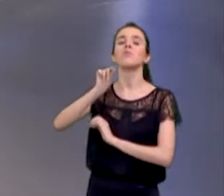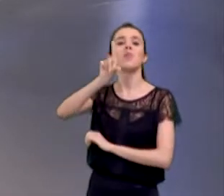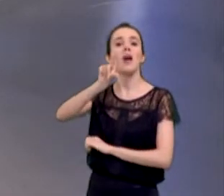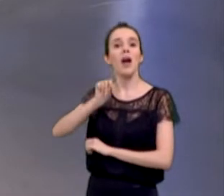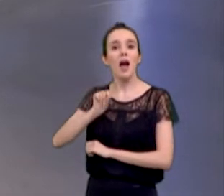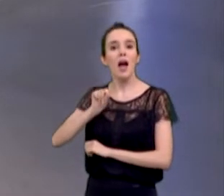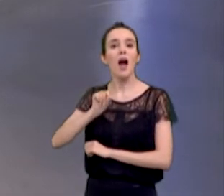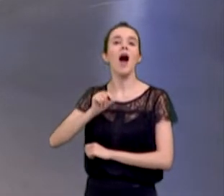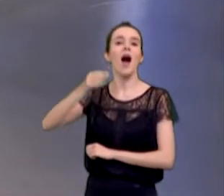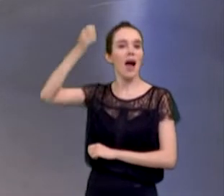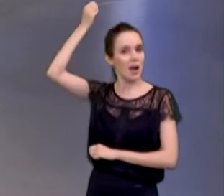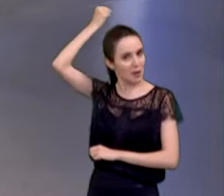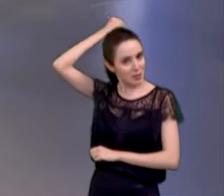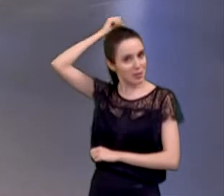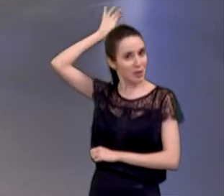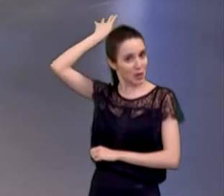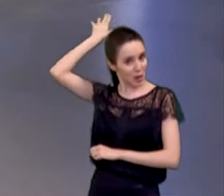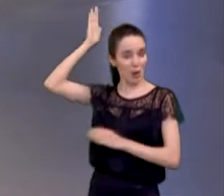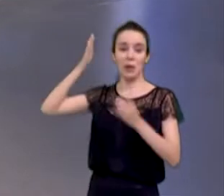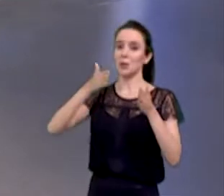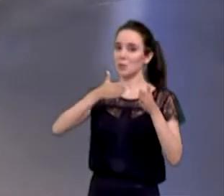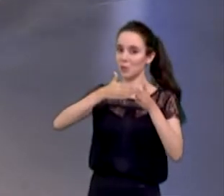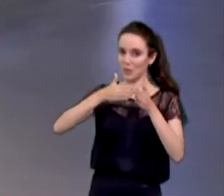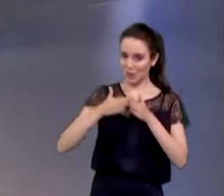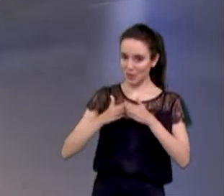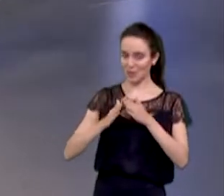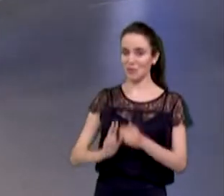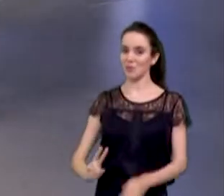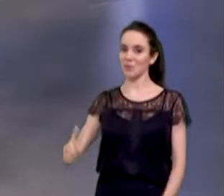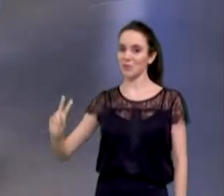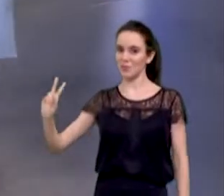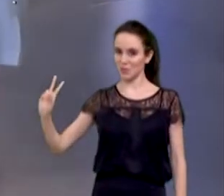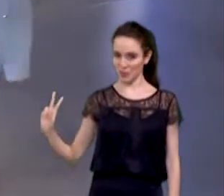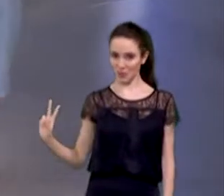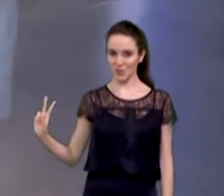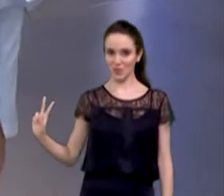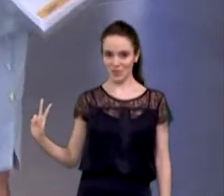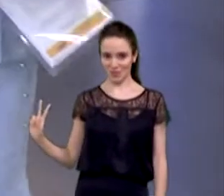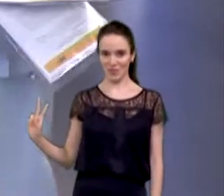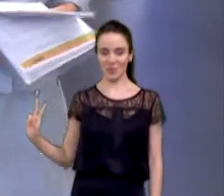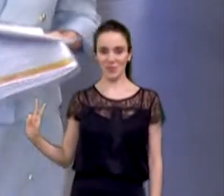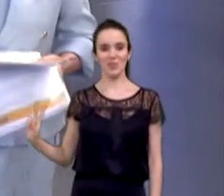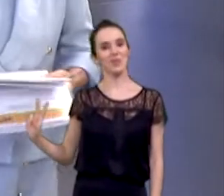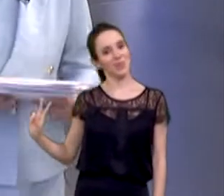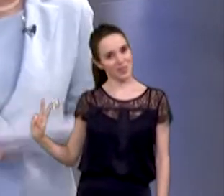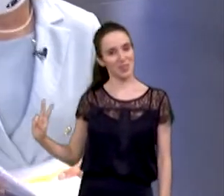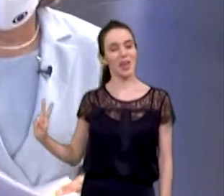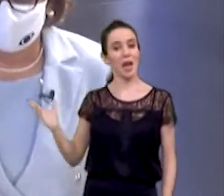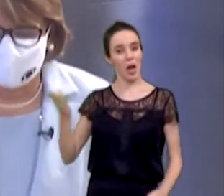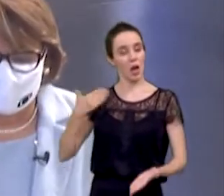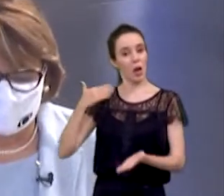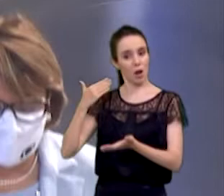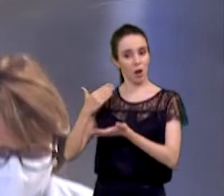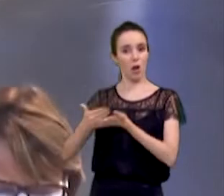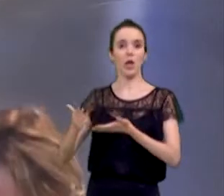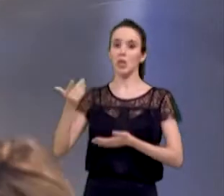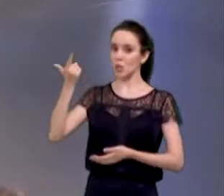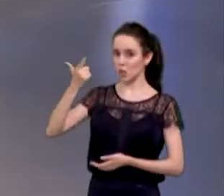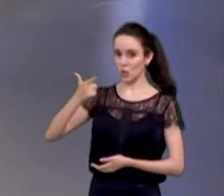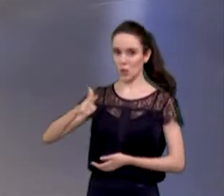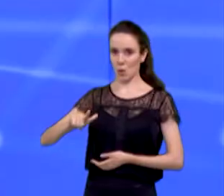Candidata Marina do PSOL. Peço que vocês se posicionem, então, aos meus púlpitos do lado direito para a sequência deste